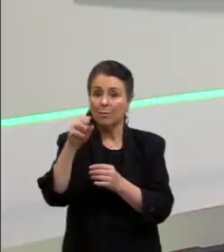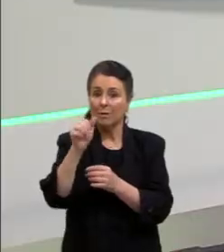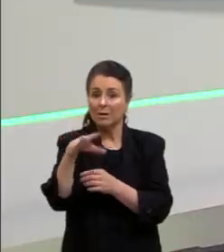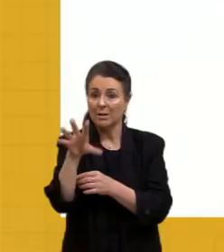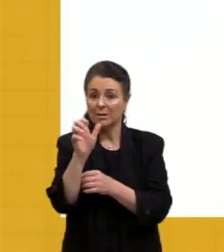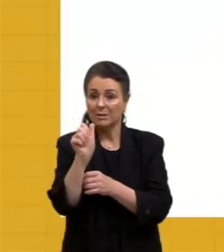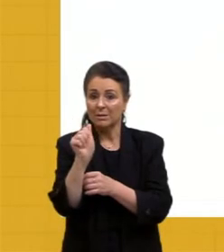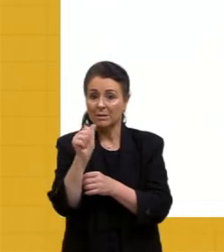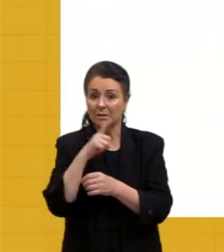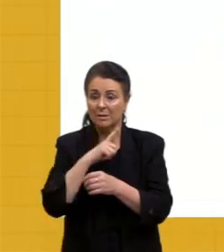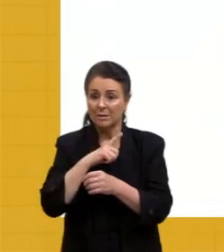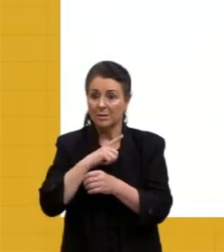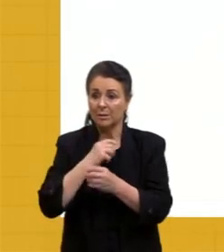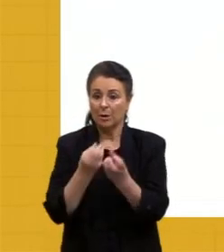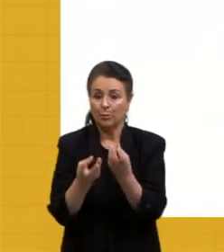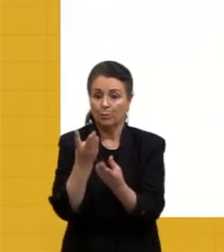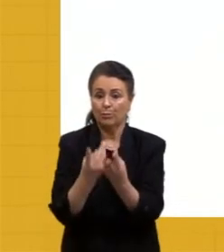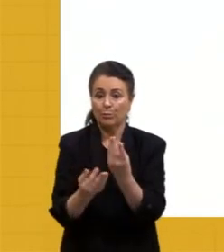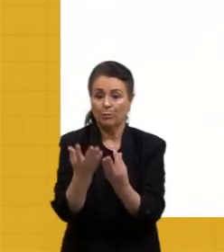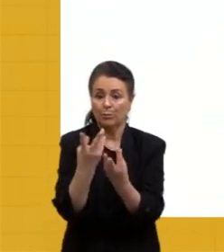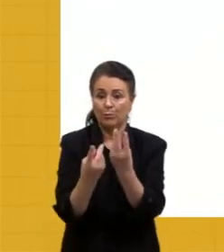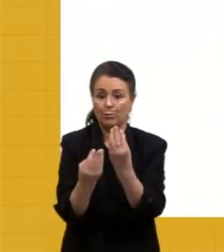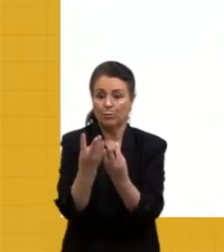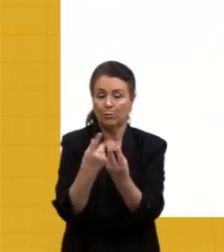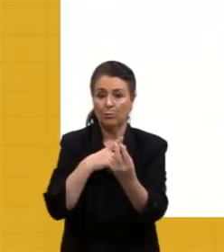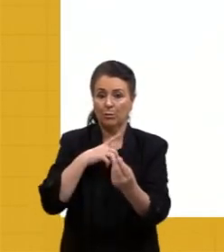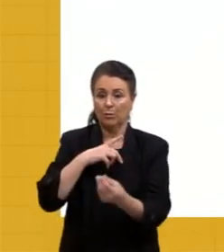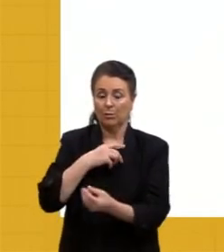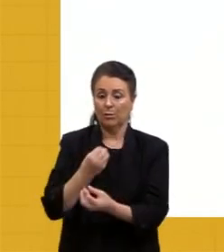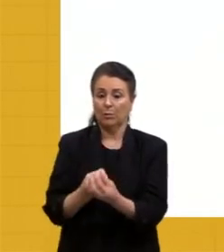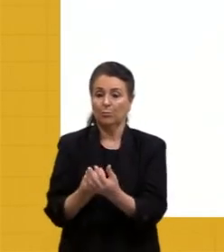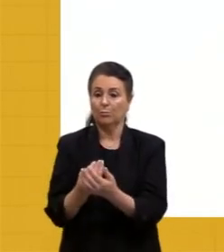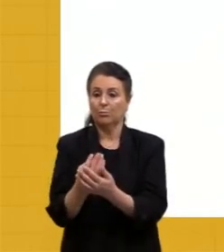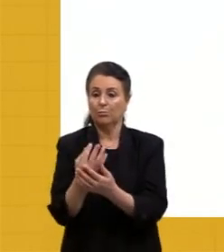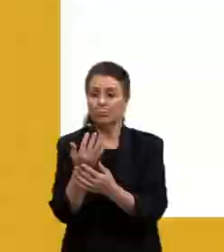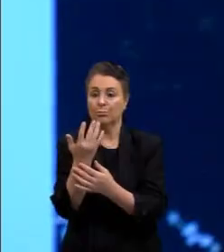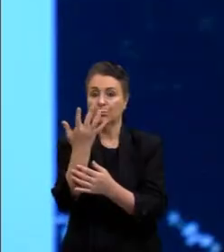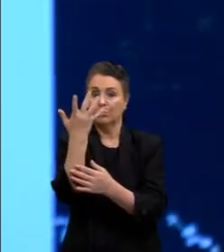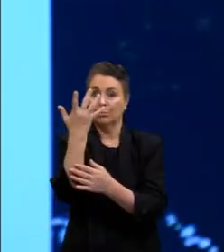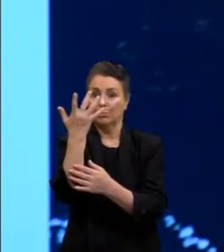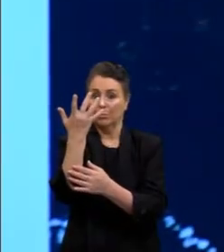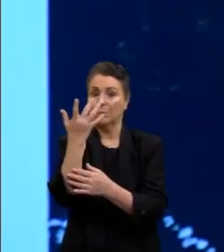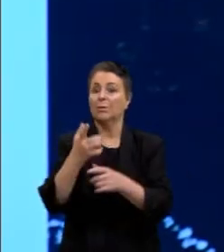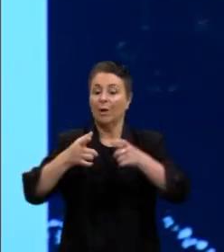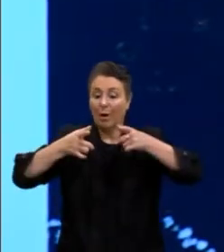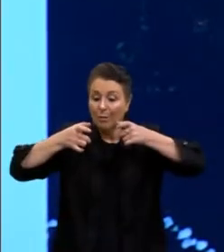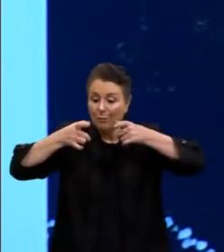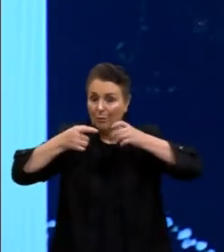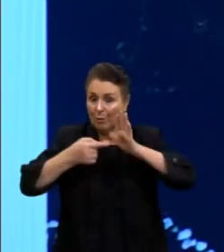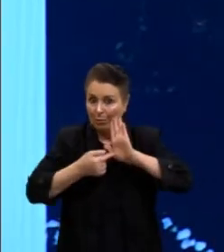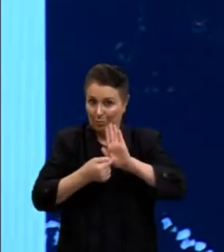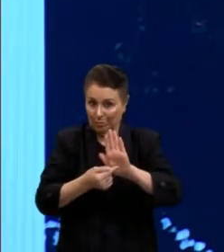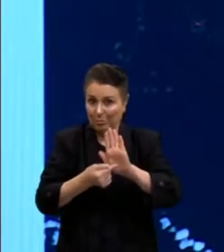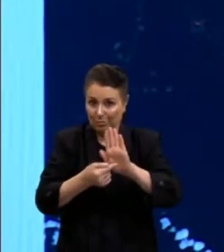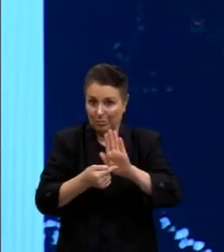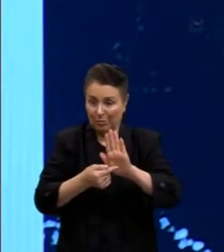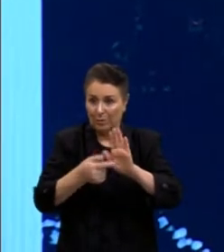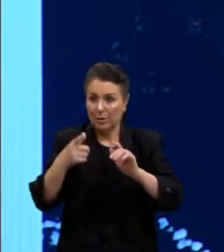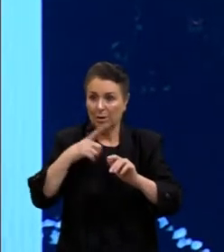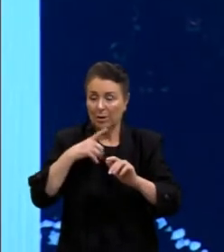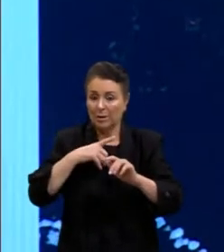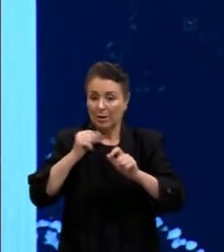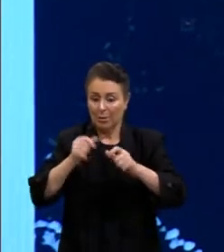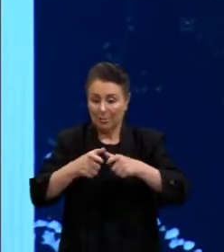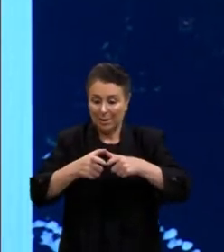mostra aqui? Nós temos fogo, nós temos fumaça, aquela coisa toda, tá? Aqui já é um recorte um pouco